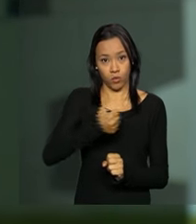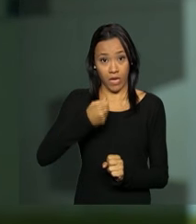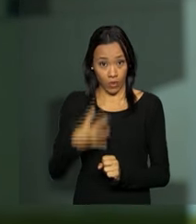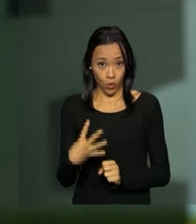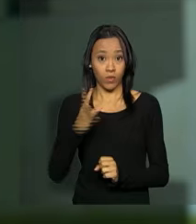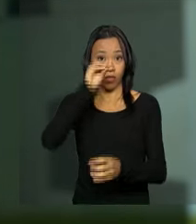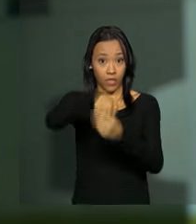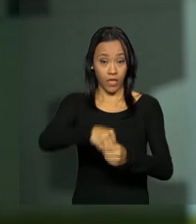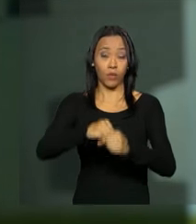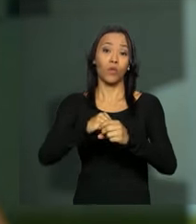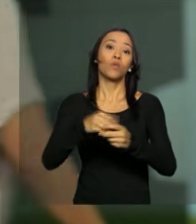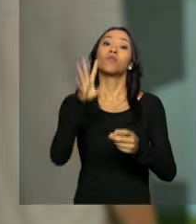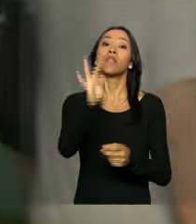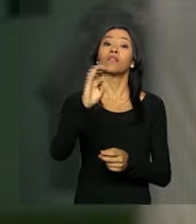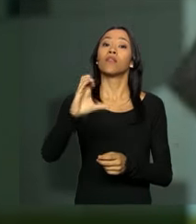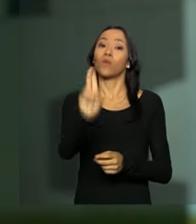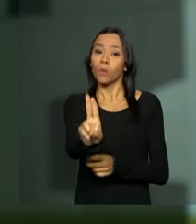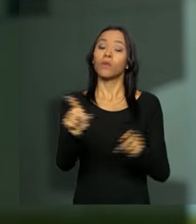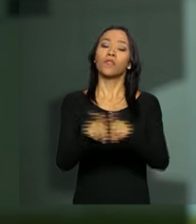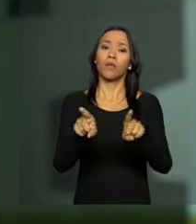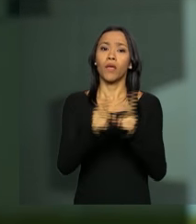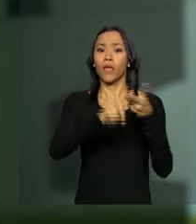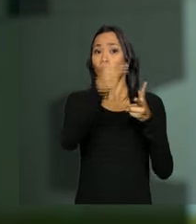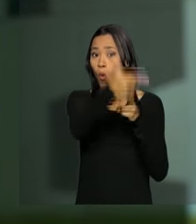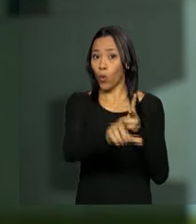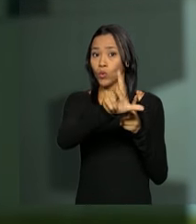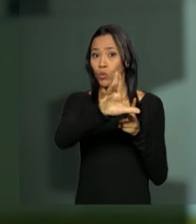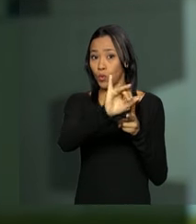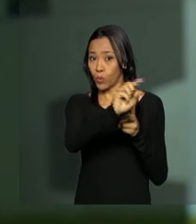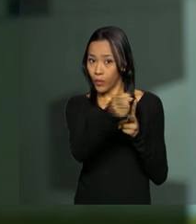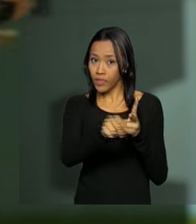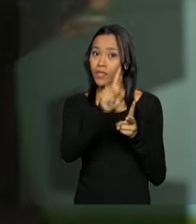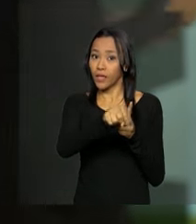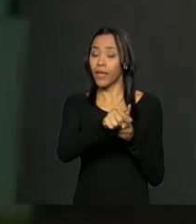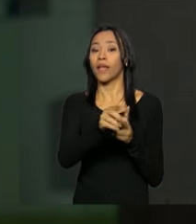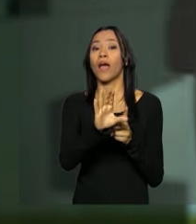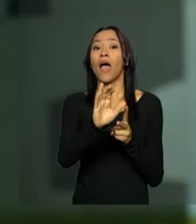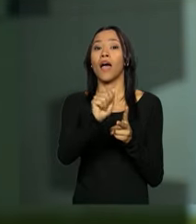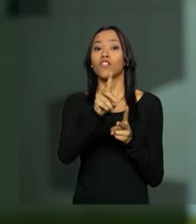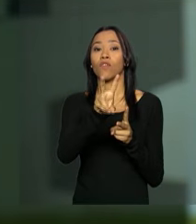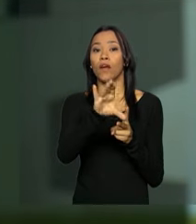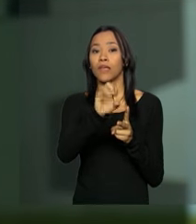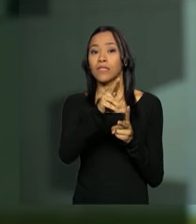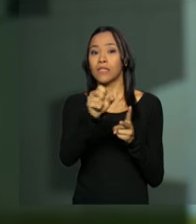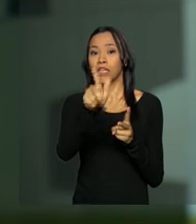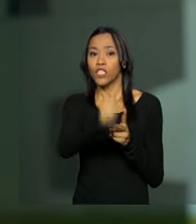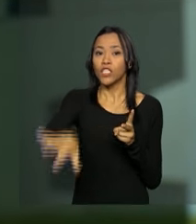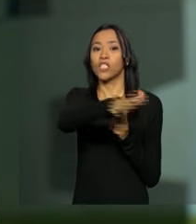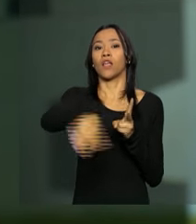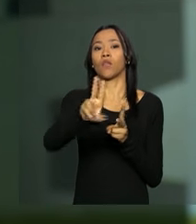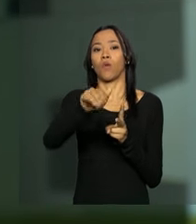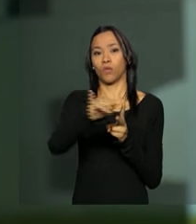Contas da União, ministro Augusto Nardes, e do ministro Luiz Inácio Adams, da Advocacia-Geral da União. Adams voltou a explicar